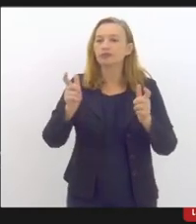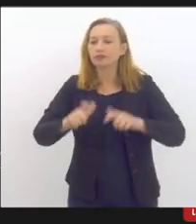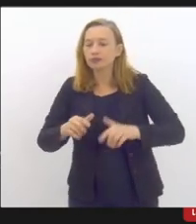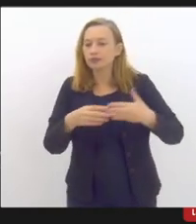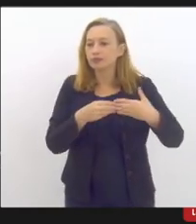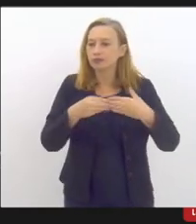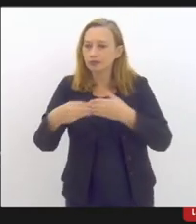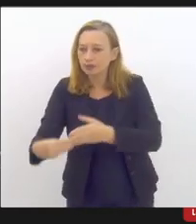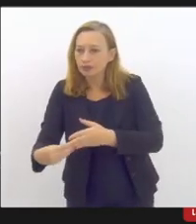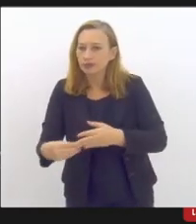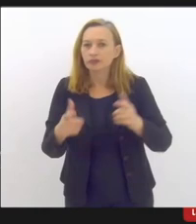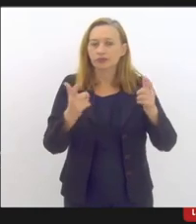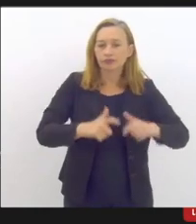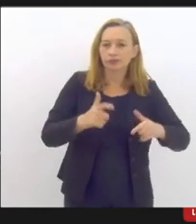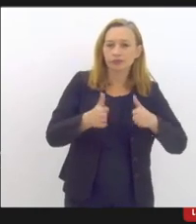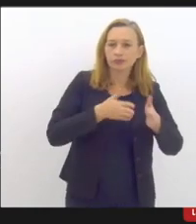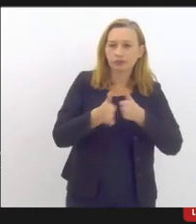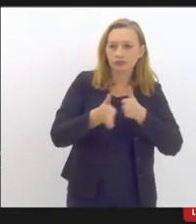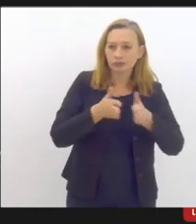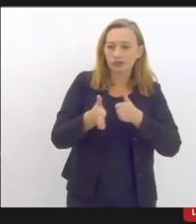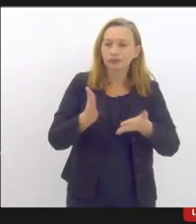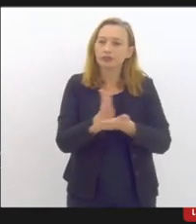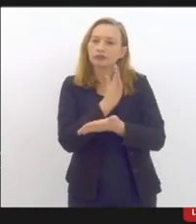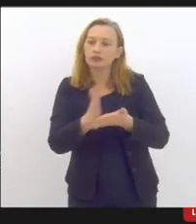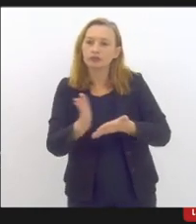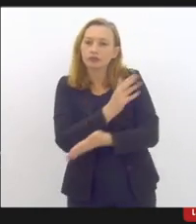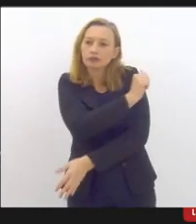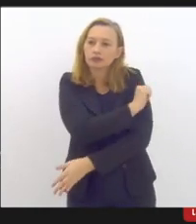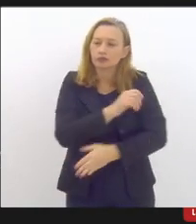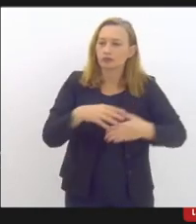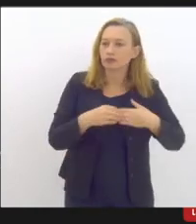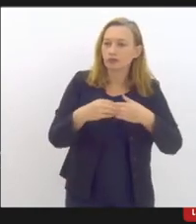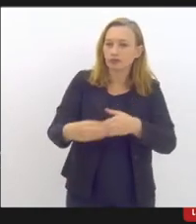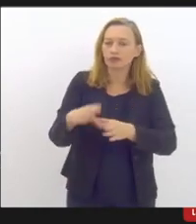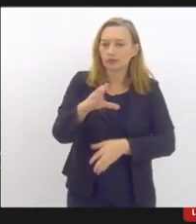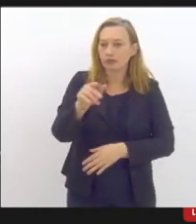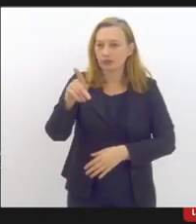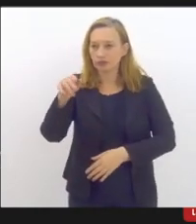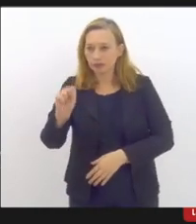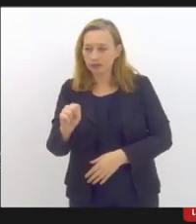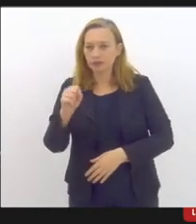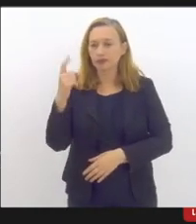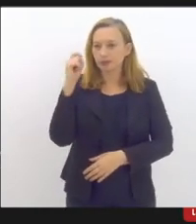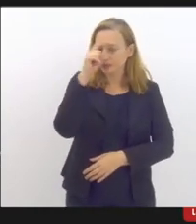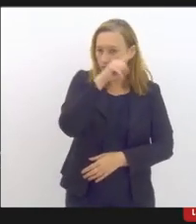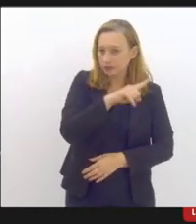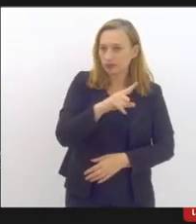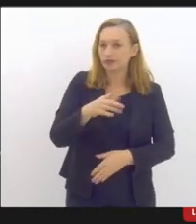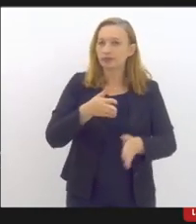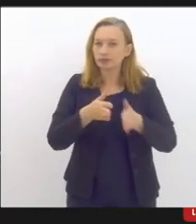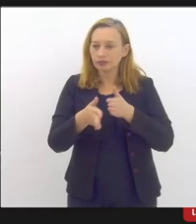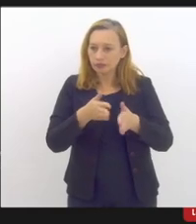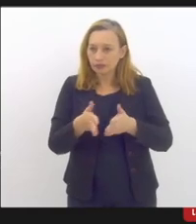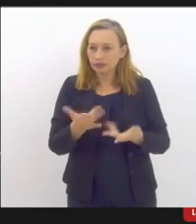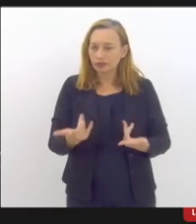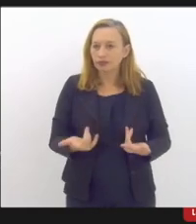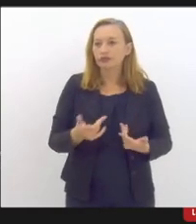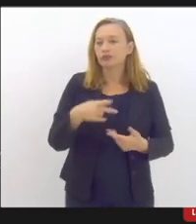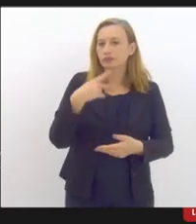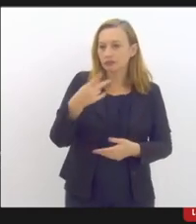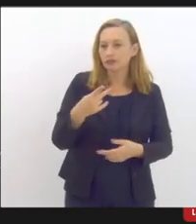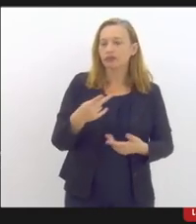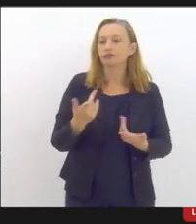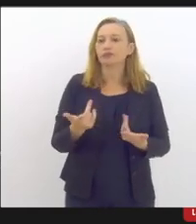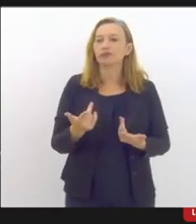onde está tendo acesso porque muitos alunos às vezes estão encaminhados aos CAPS e questionam a dificuldade né de acesso as famílias falam muito disso